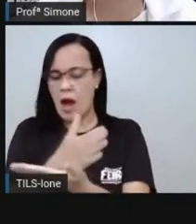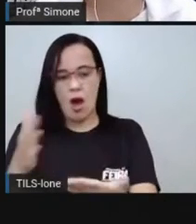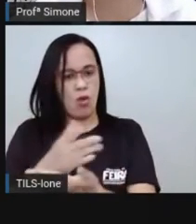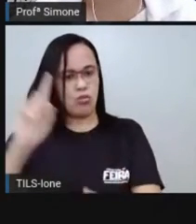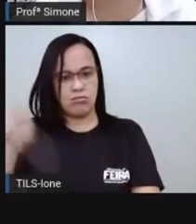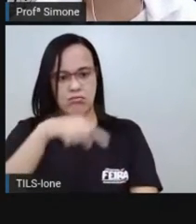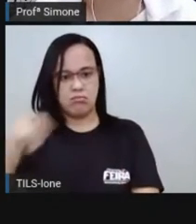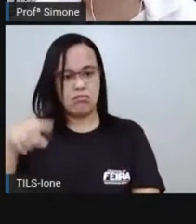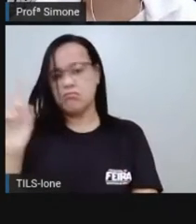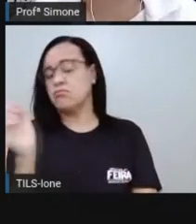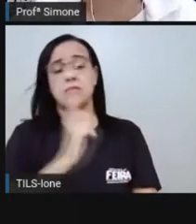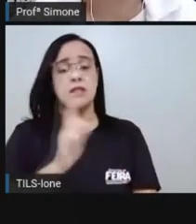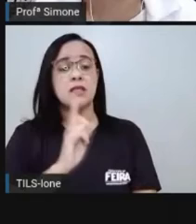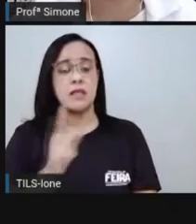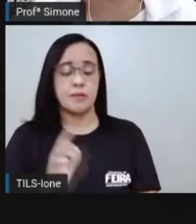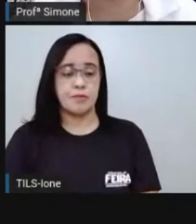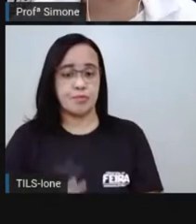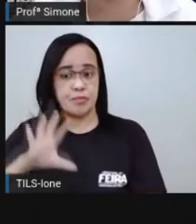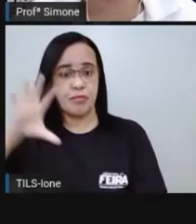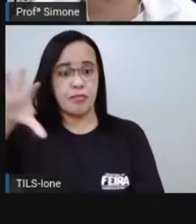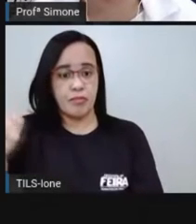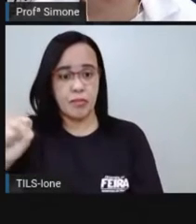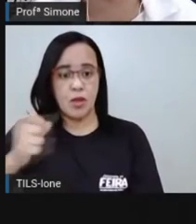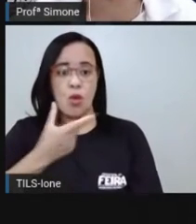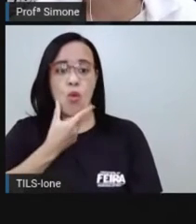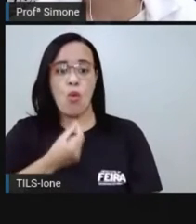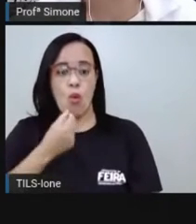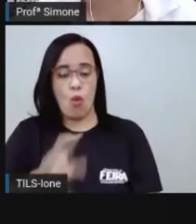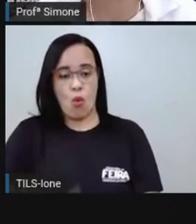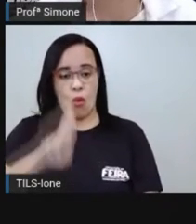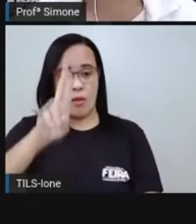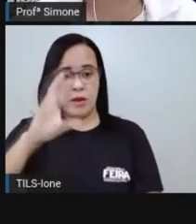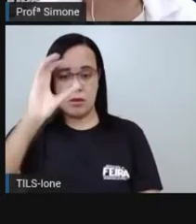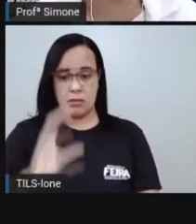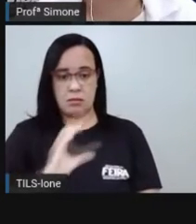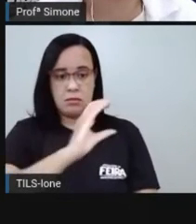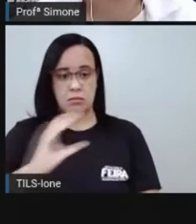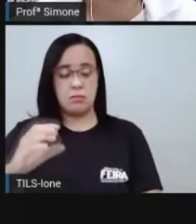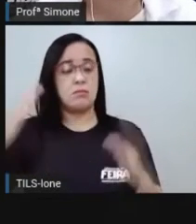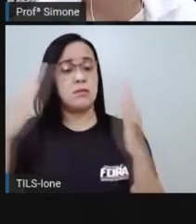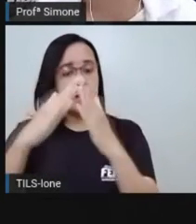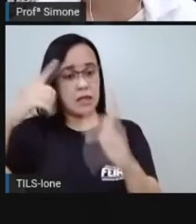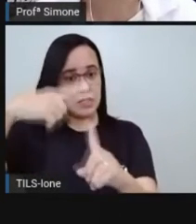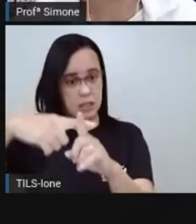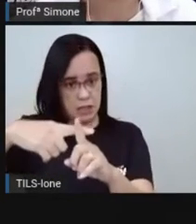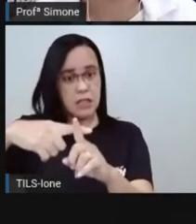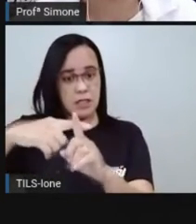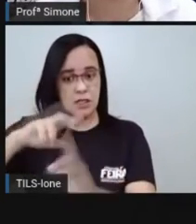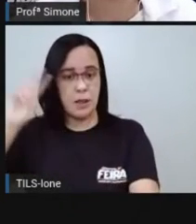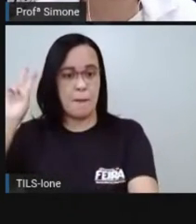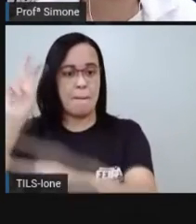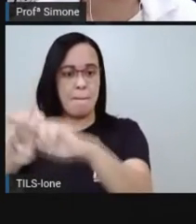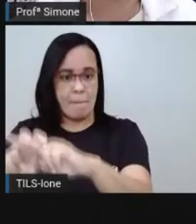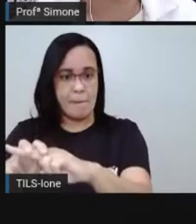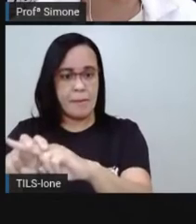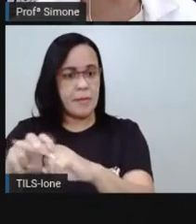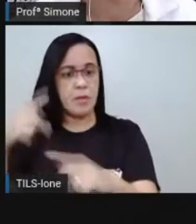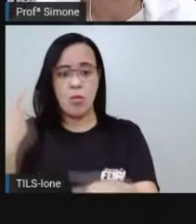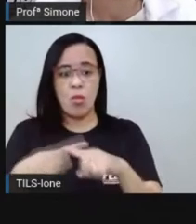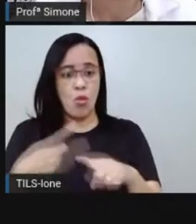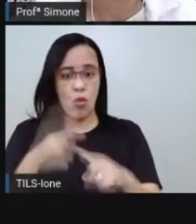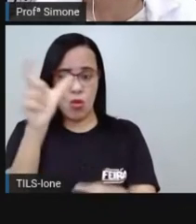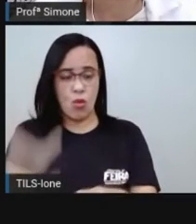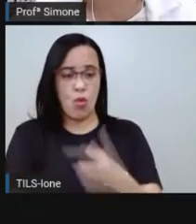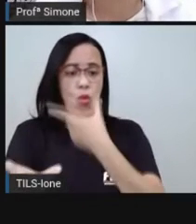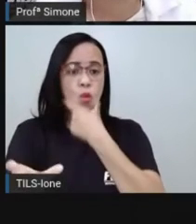prisão do bispo de Olinda, em Recife, porque não aceitava essa maçonaria dentro da Igreja